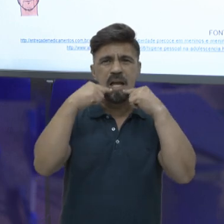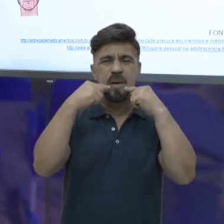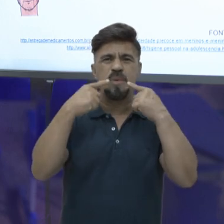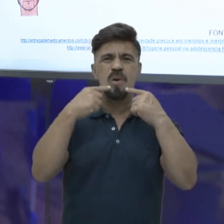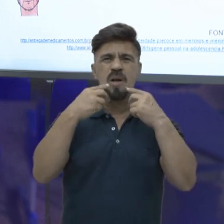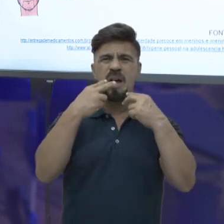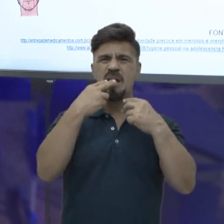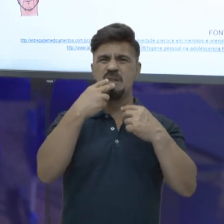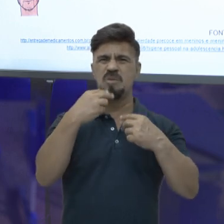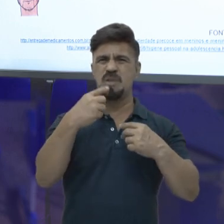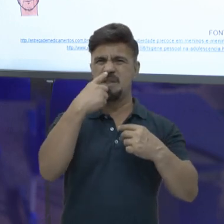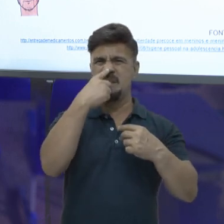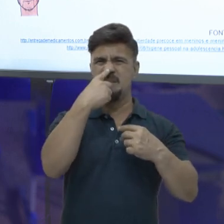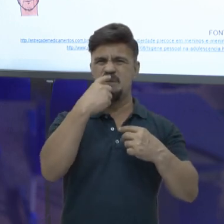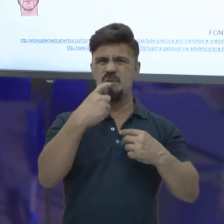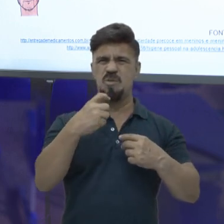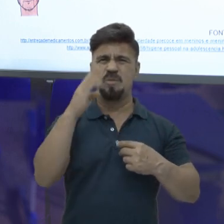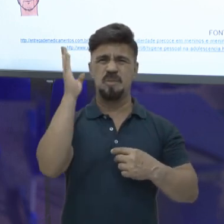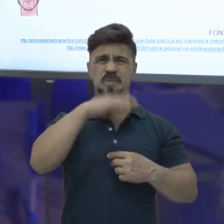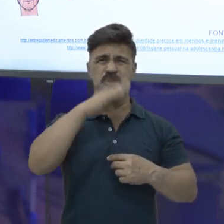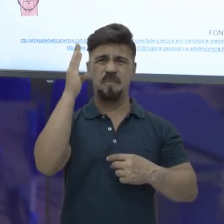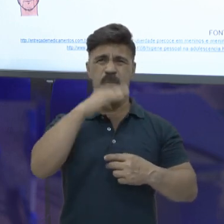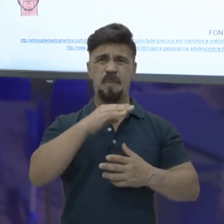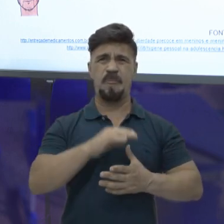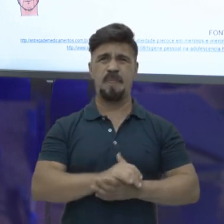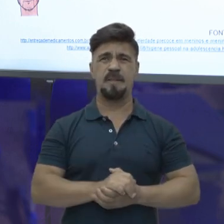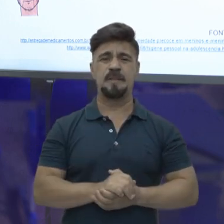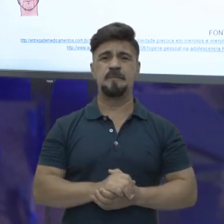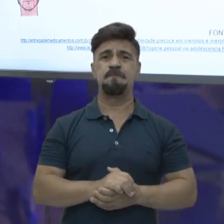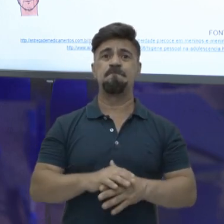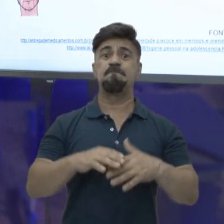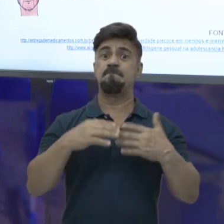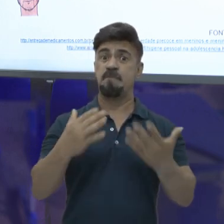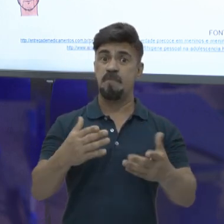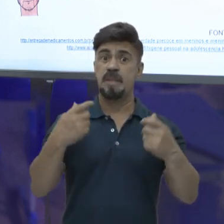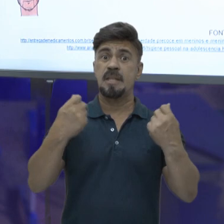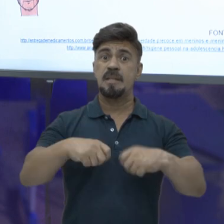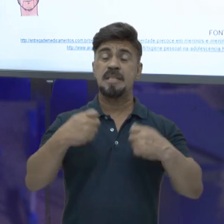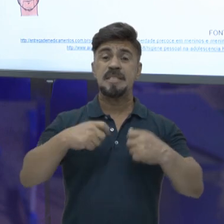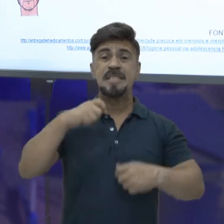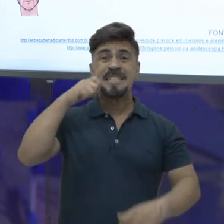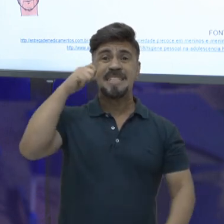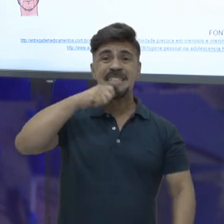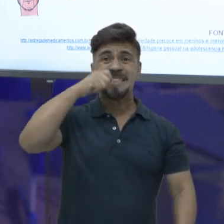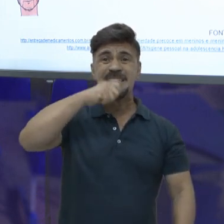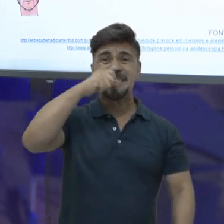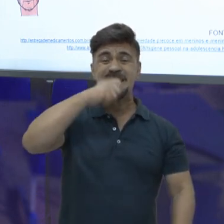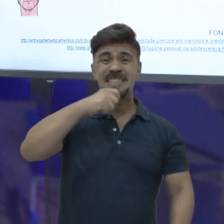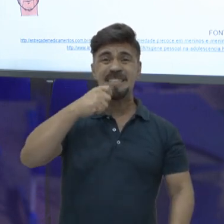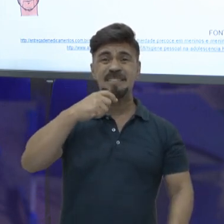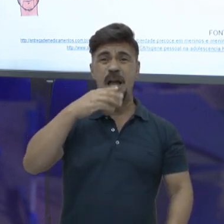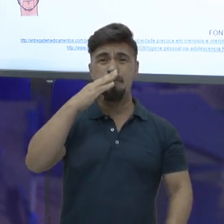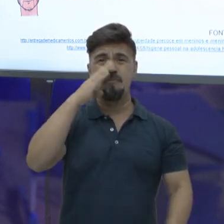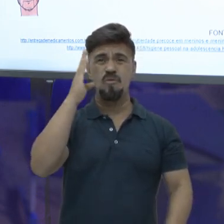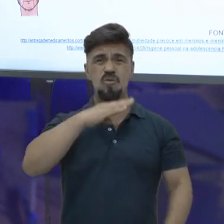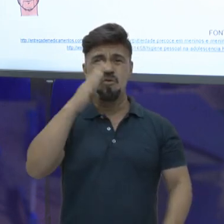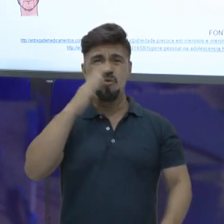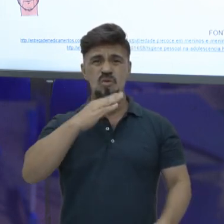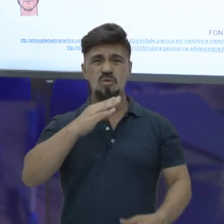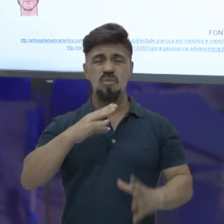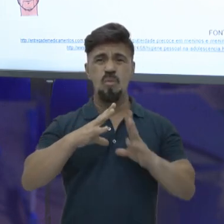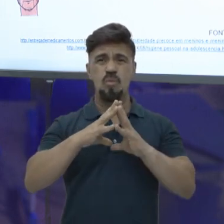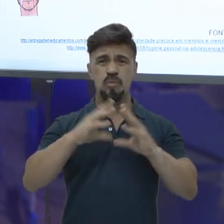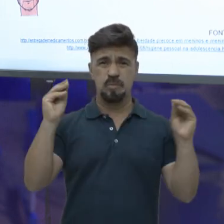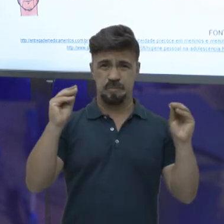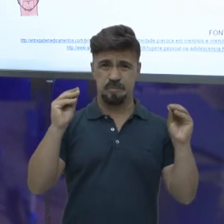liberam um cheirinho. E esse cheirinho é o mau hálito da gente. Então, a gente precisa escovar os dentes para que esse mau hálito não aconteça.